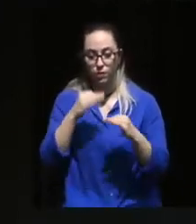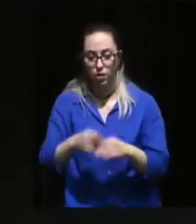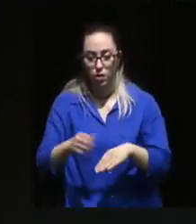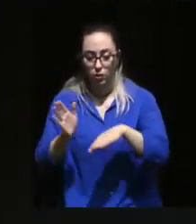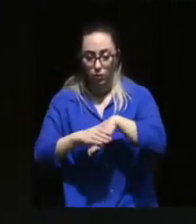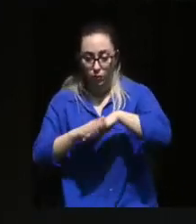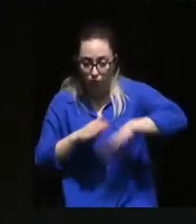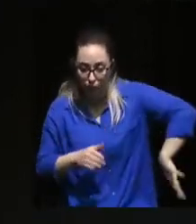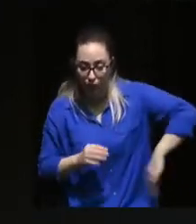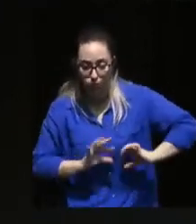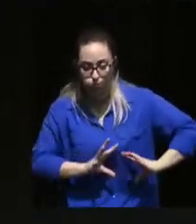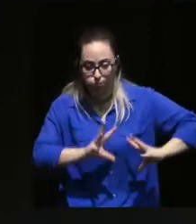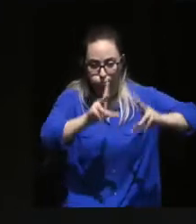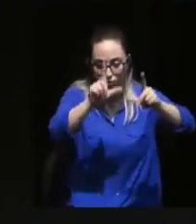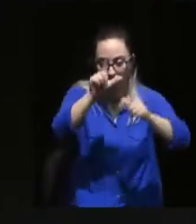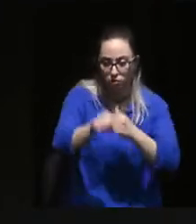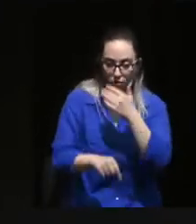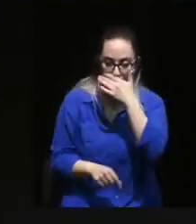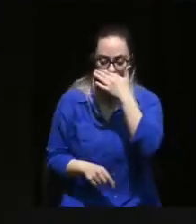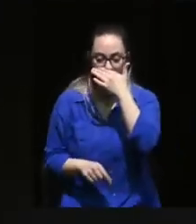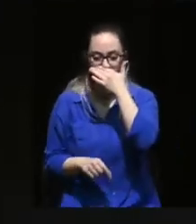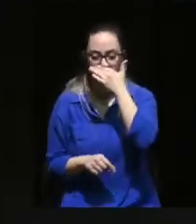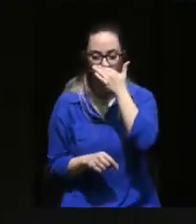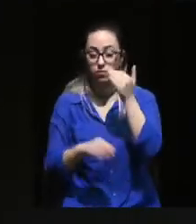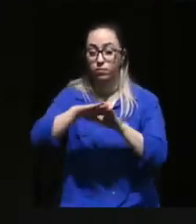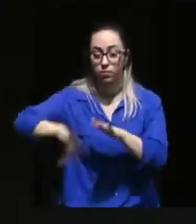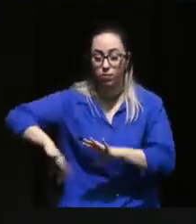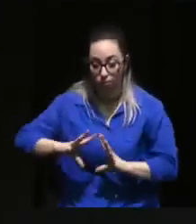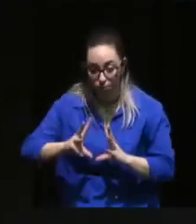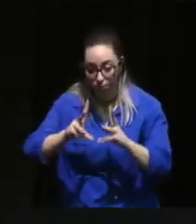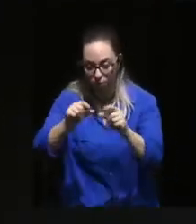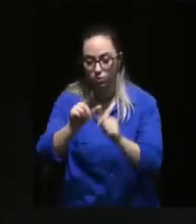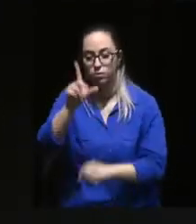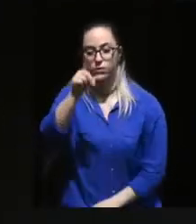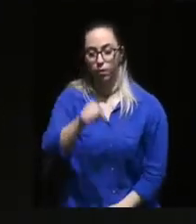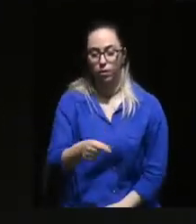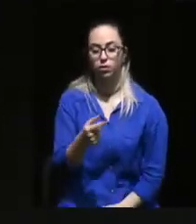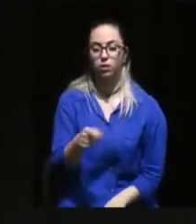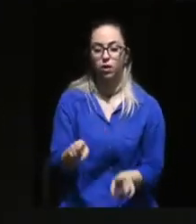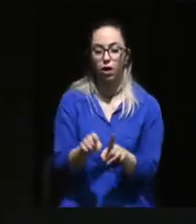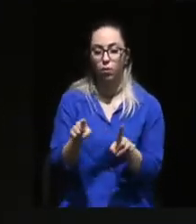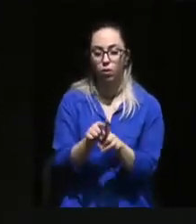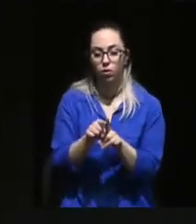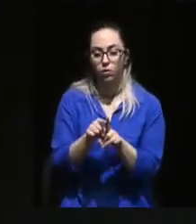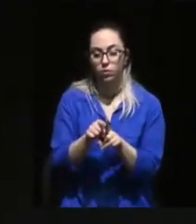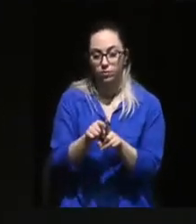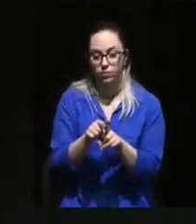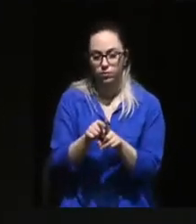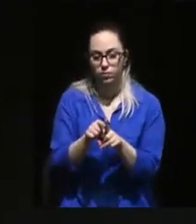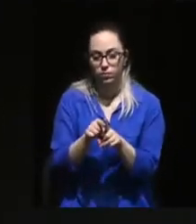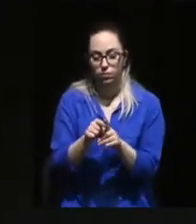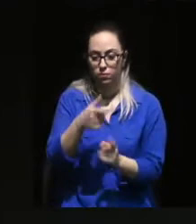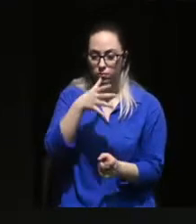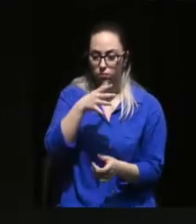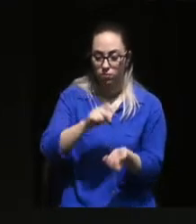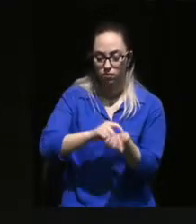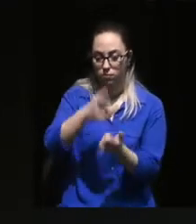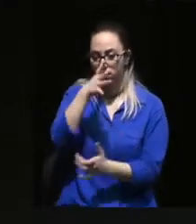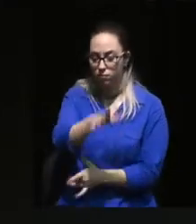-direita e da aceitação de comentários e atitudes racistas e xenófobas por toda a Europa, e também em Portugal,